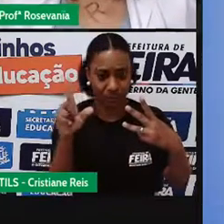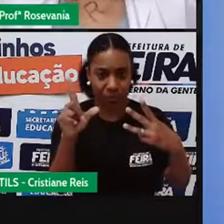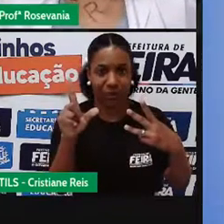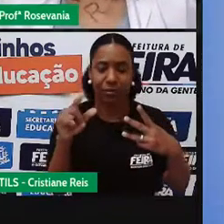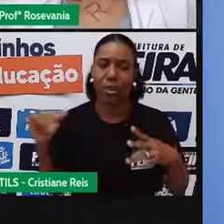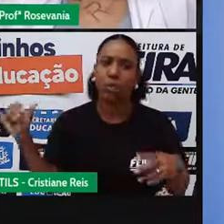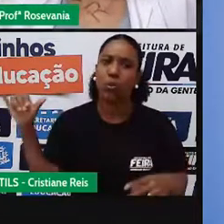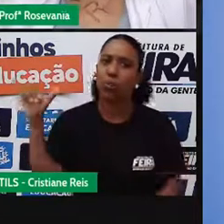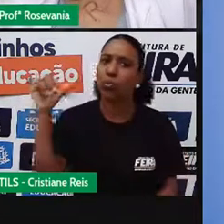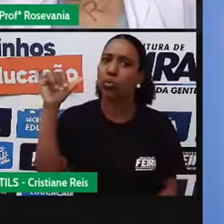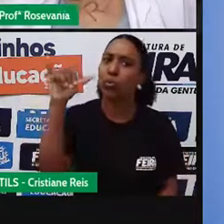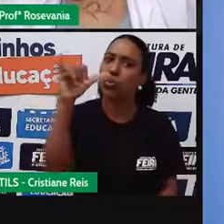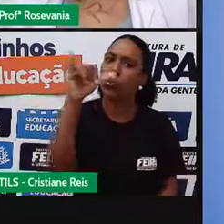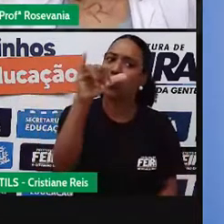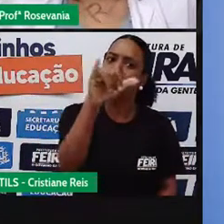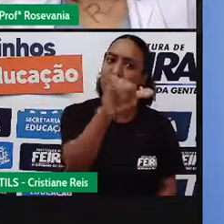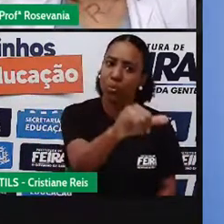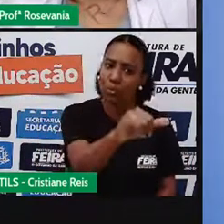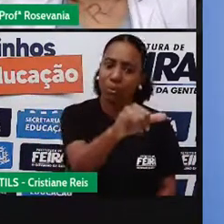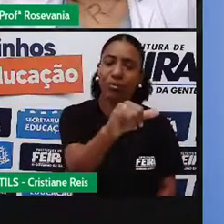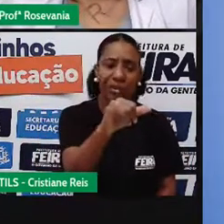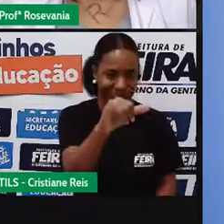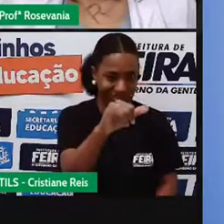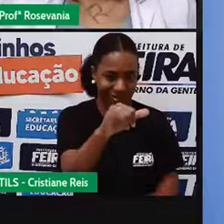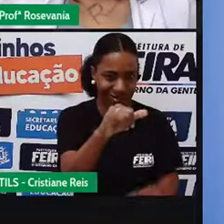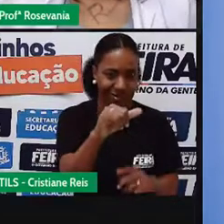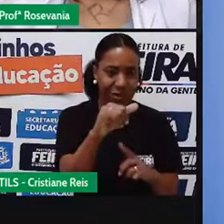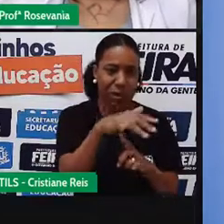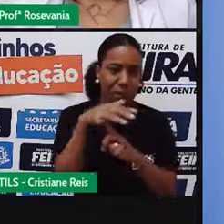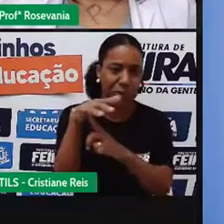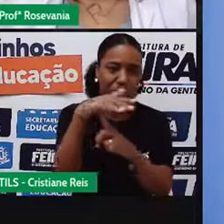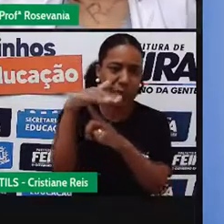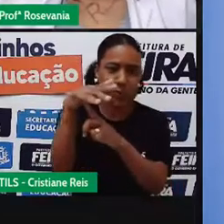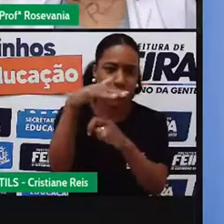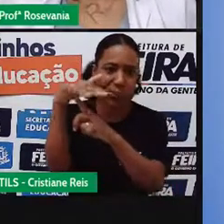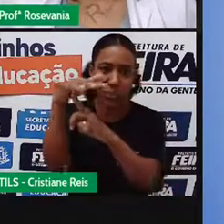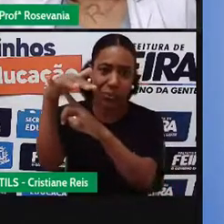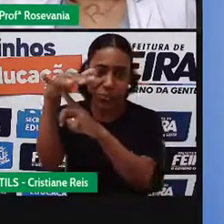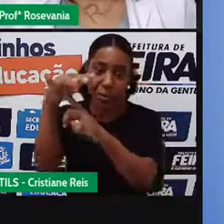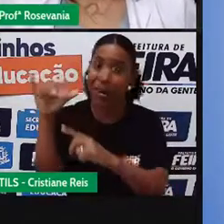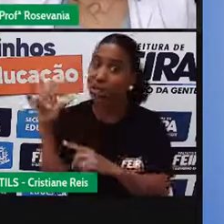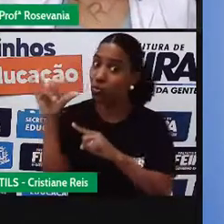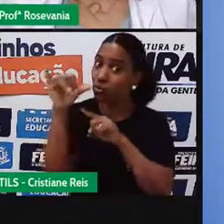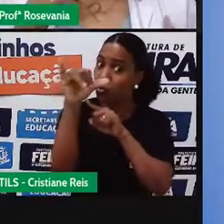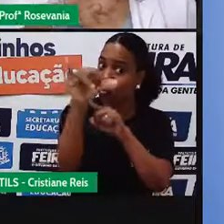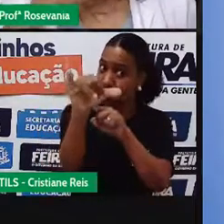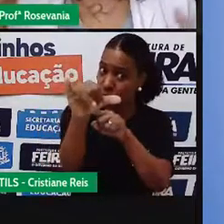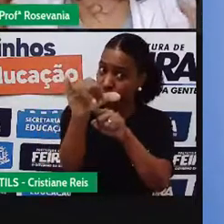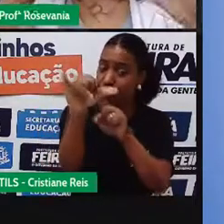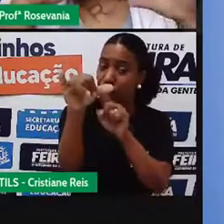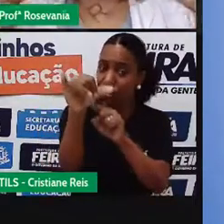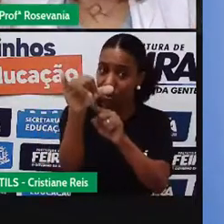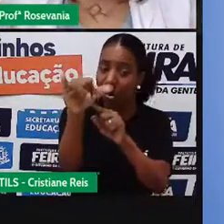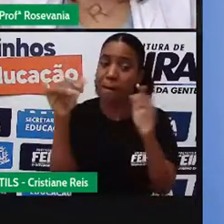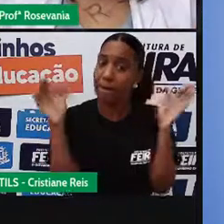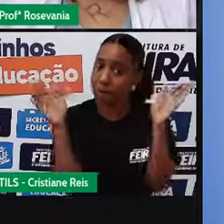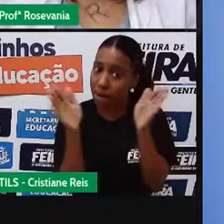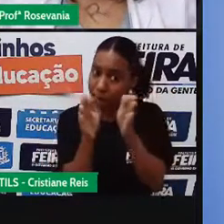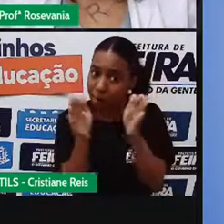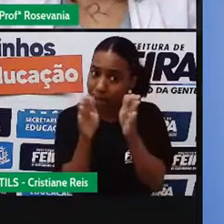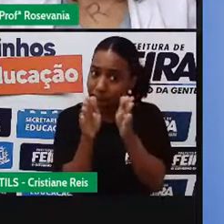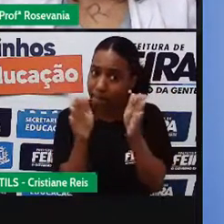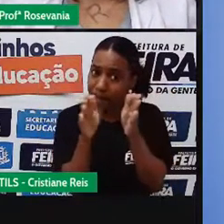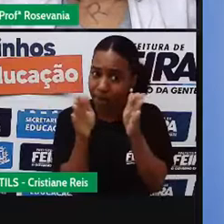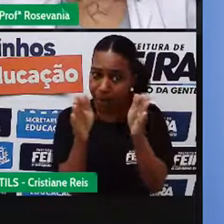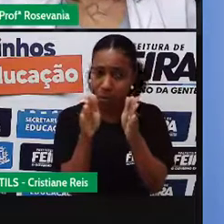transportes aéreos, ele é ideal para um envio, né, de mercadorias com pouco peso e volume. Vocês sabem que tem que ter tudo